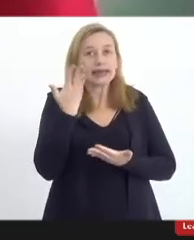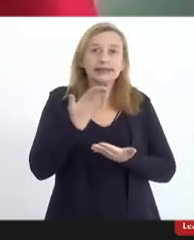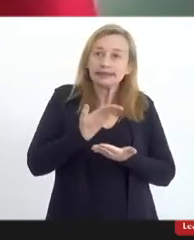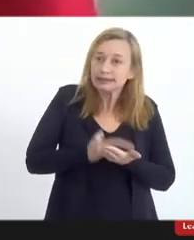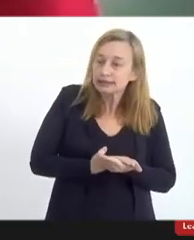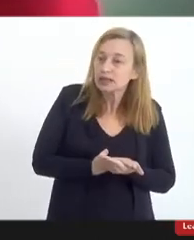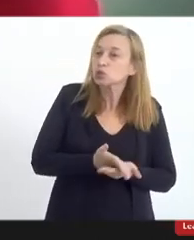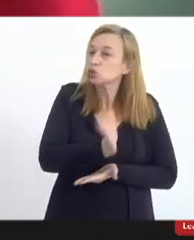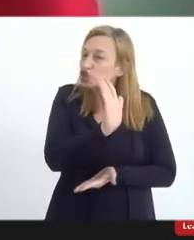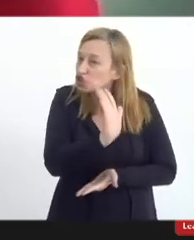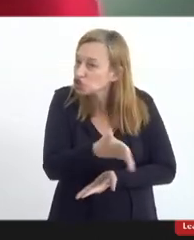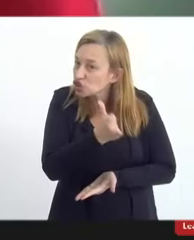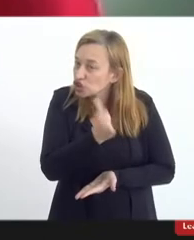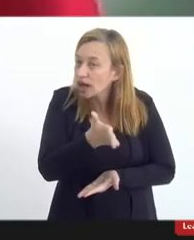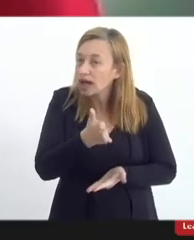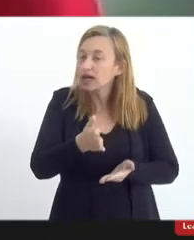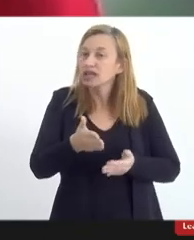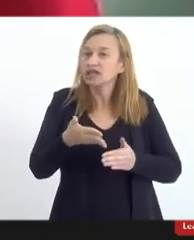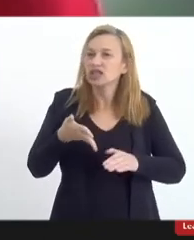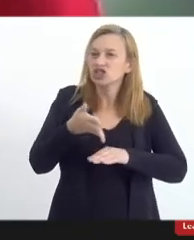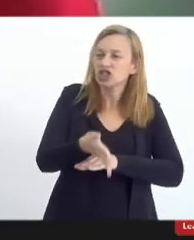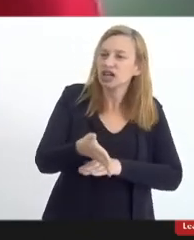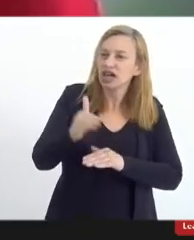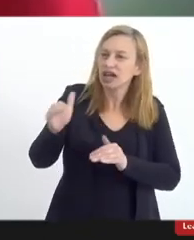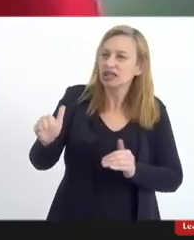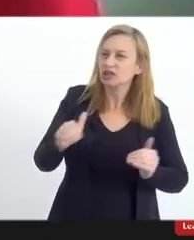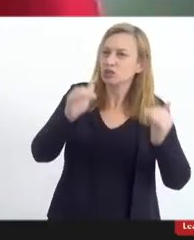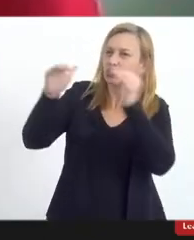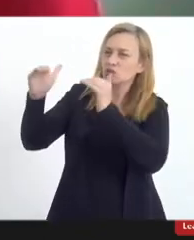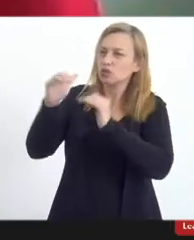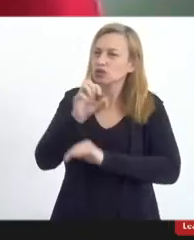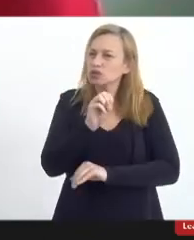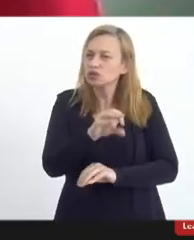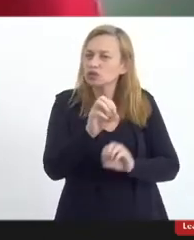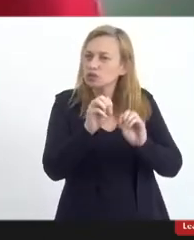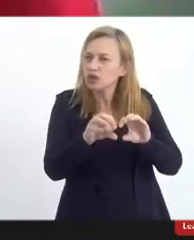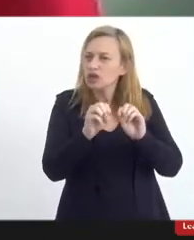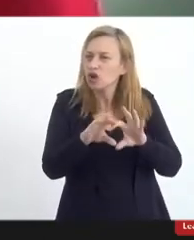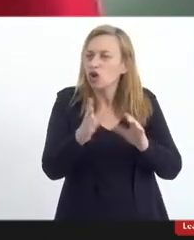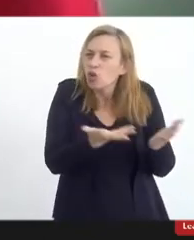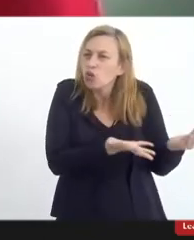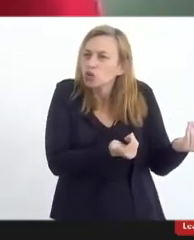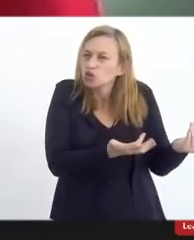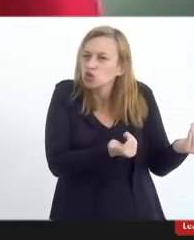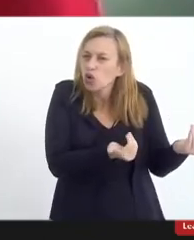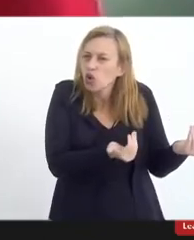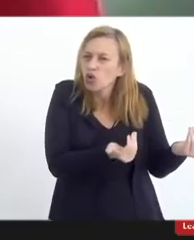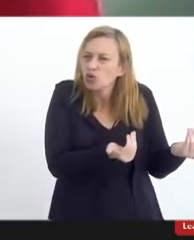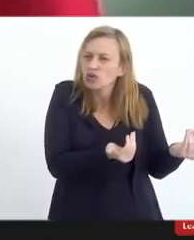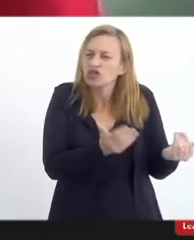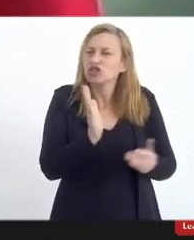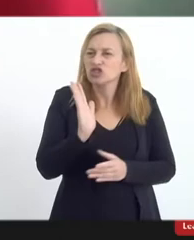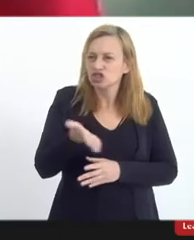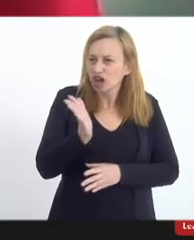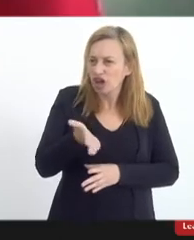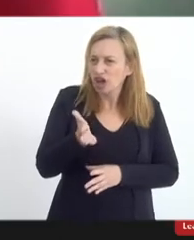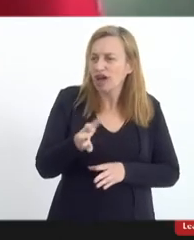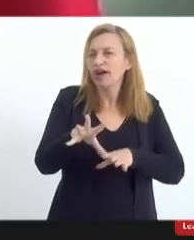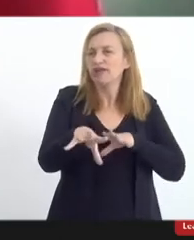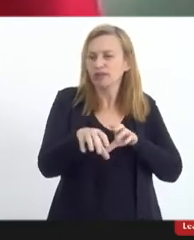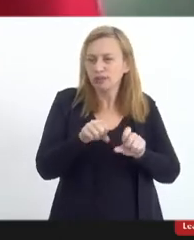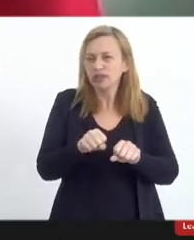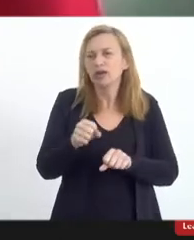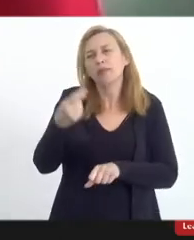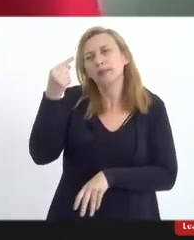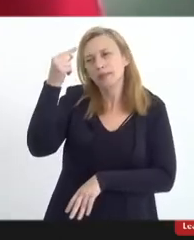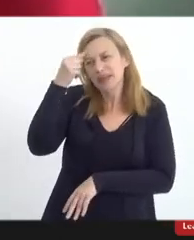que, já na chegada ao nível superior, os jovens, os estudantes, terão formatado o seu pensamento